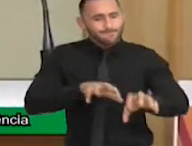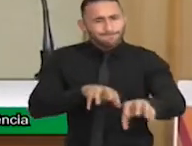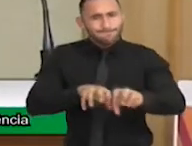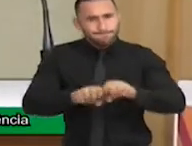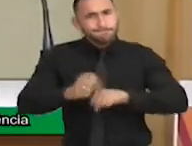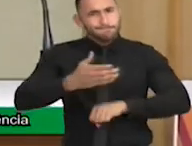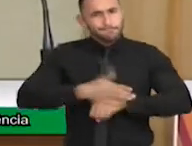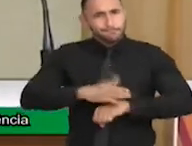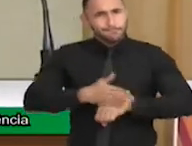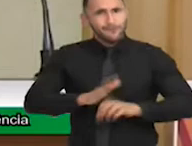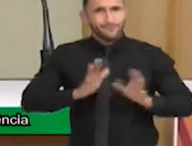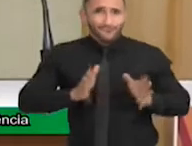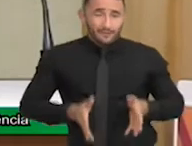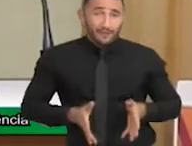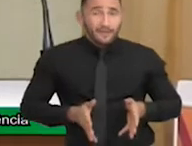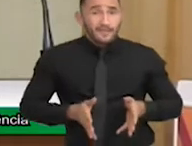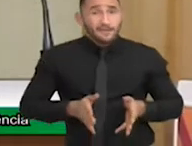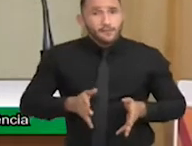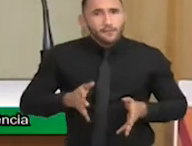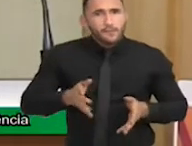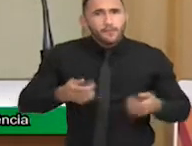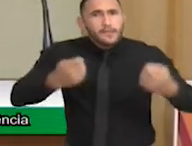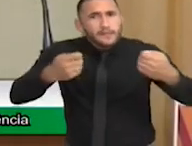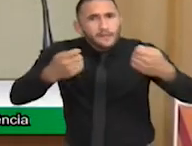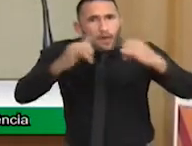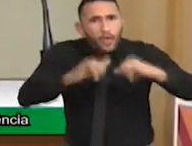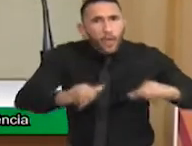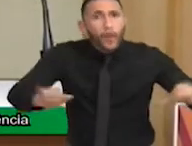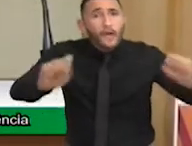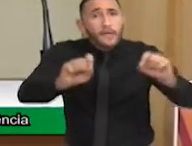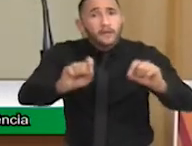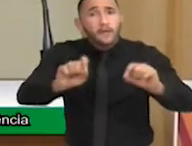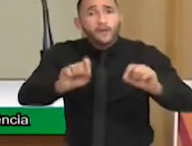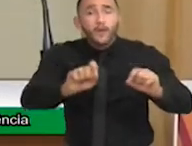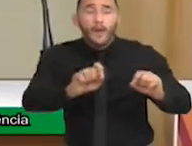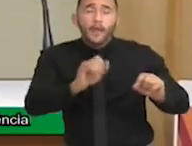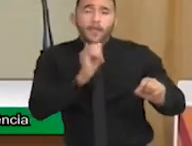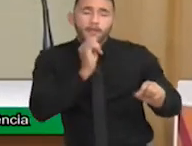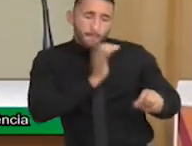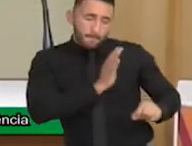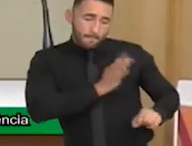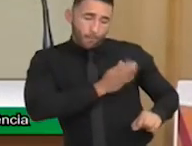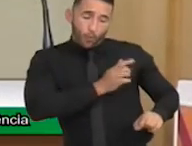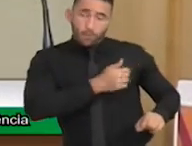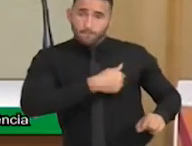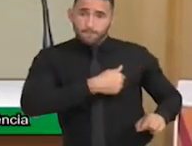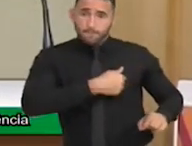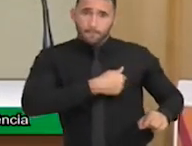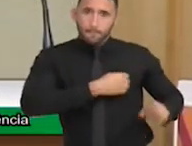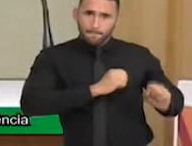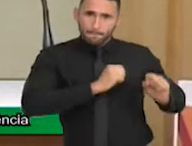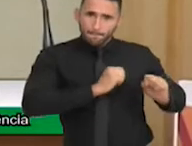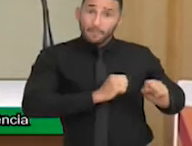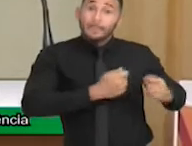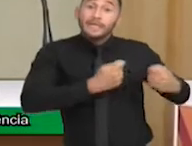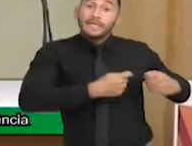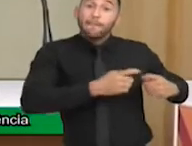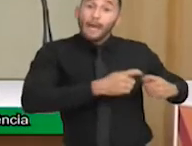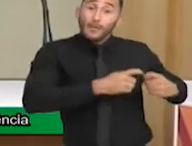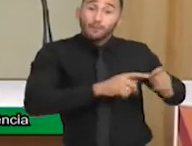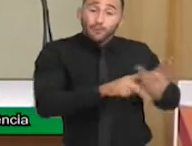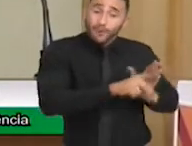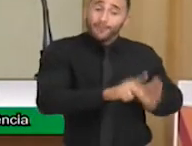Entendam, se vocês vão fazer um tratamento cardíaco, vocês procuram um clínico geral? Então,